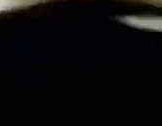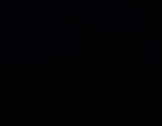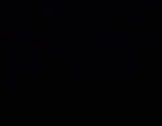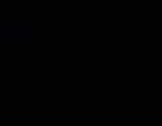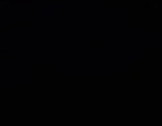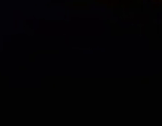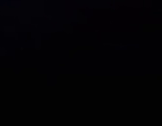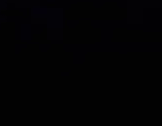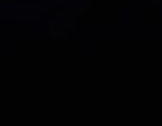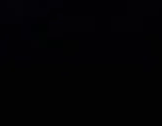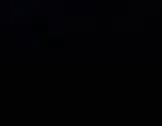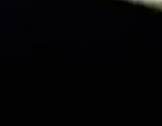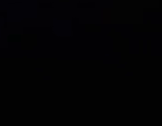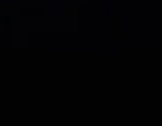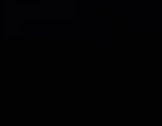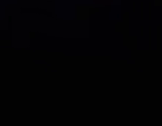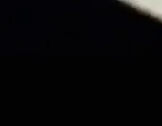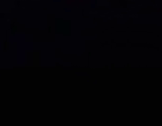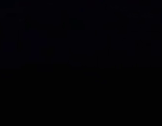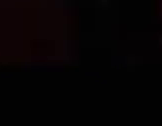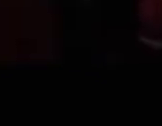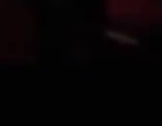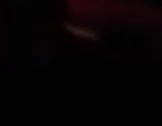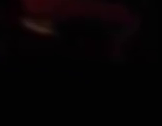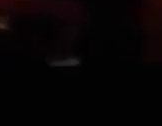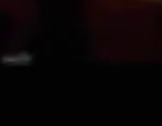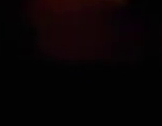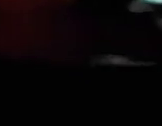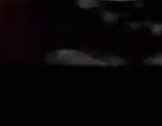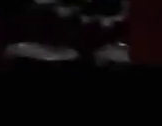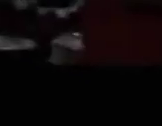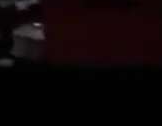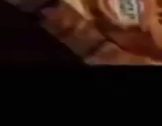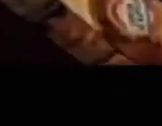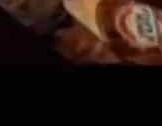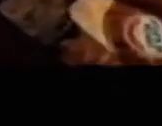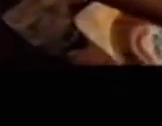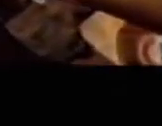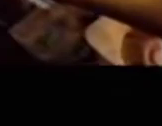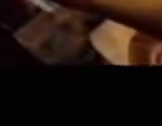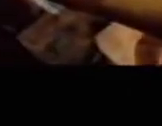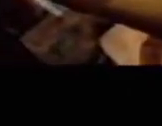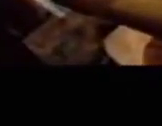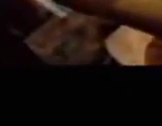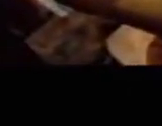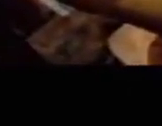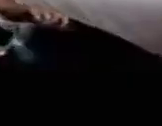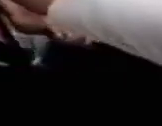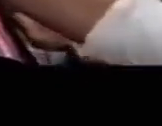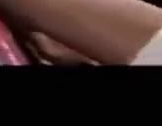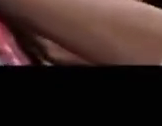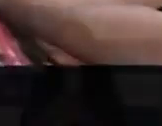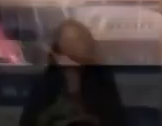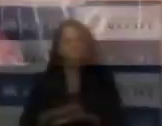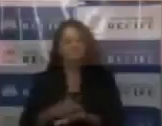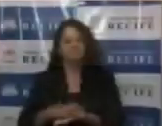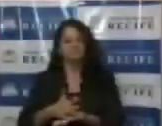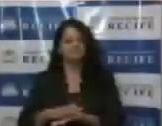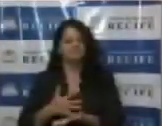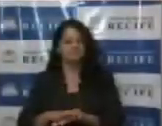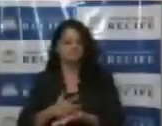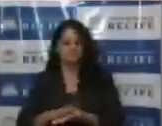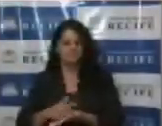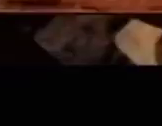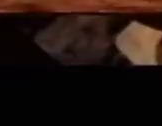Chegando à 22ª edição após dois anos de pandemia e abrangendo mais de 40 cidades em todas